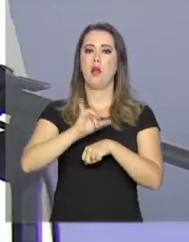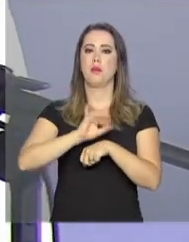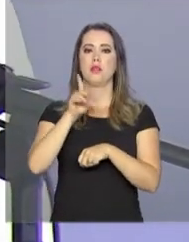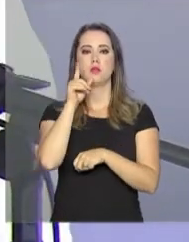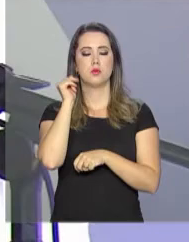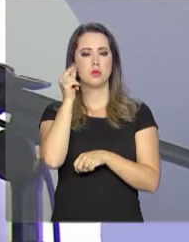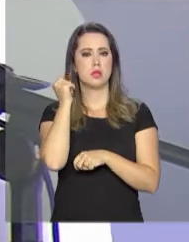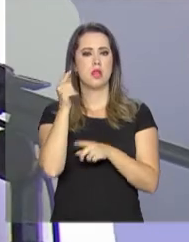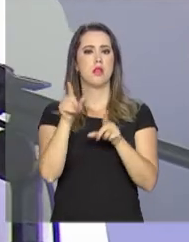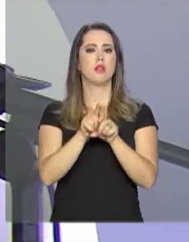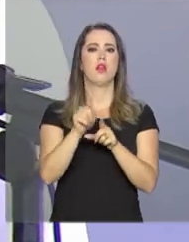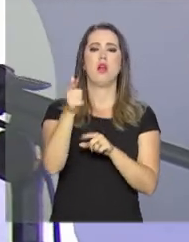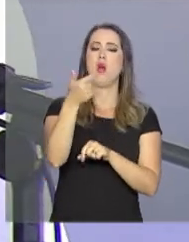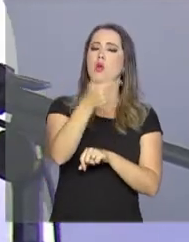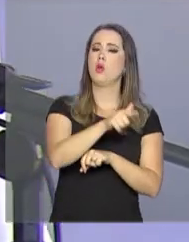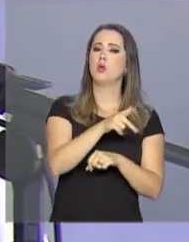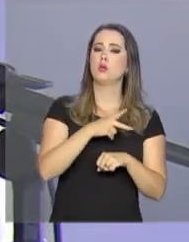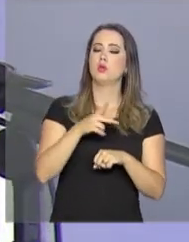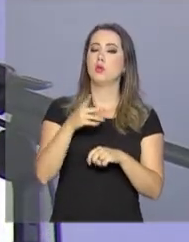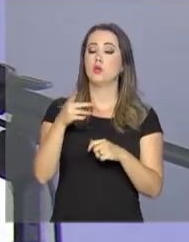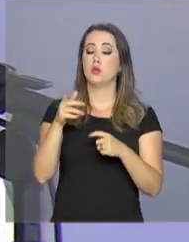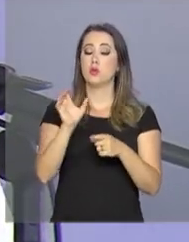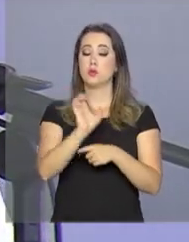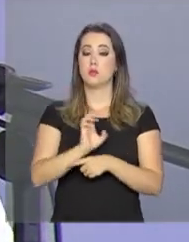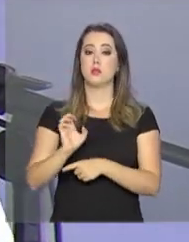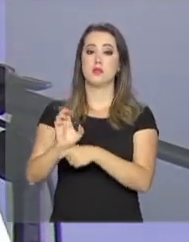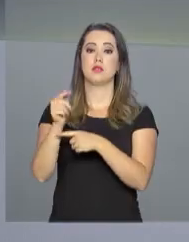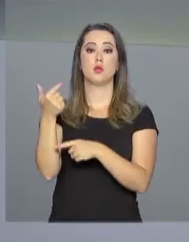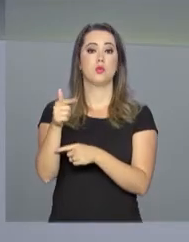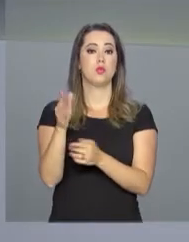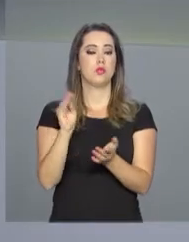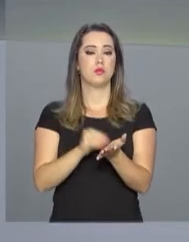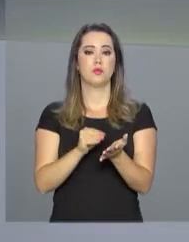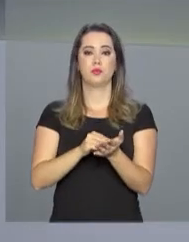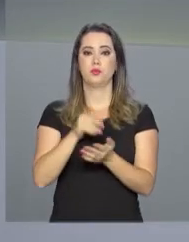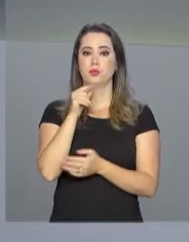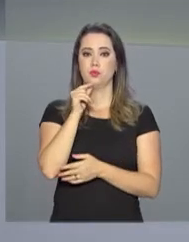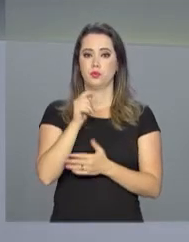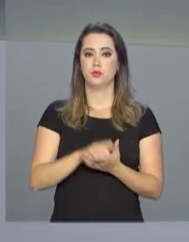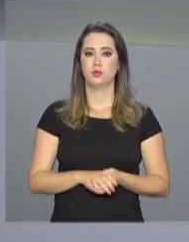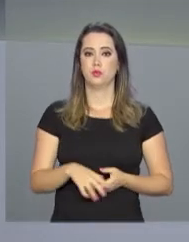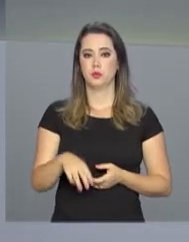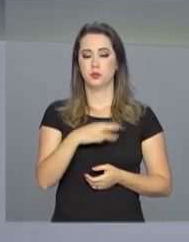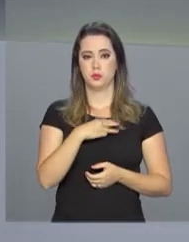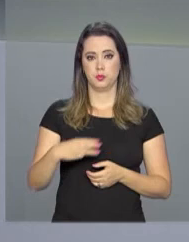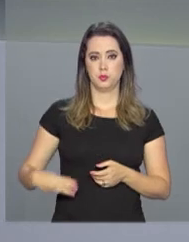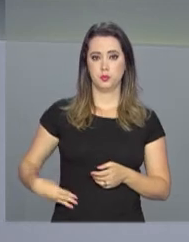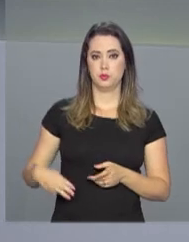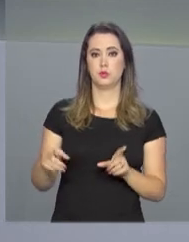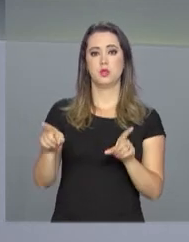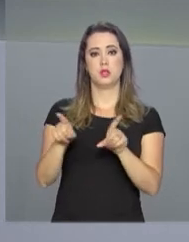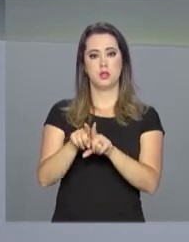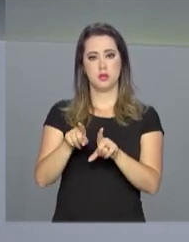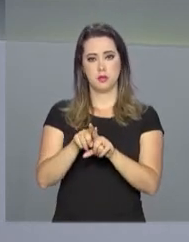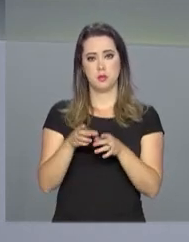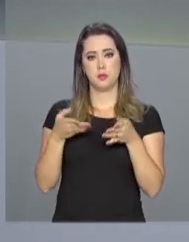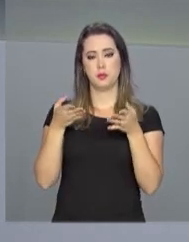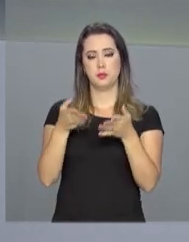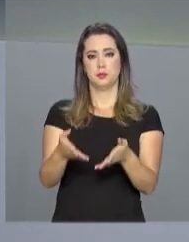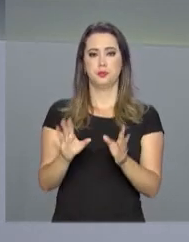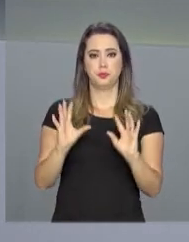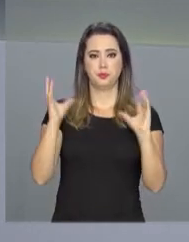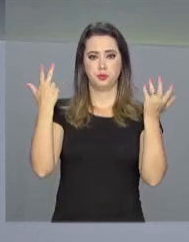Grande e outras tantas localidades, não terão mais falta d'água. O ministro da integração também participou da